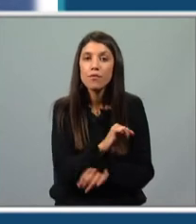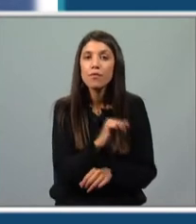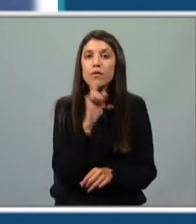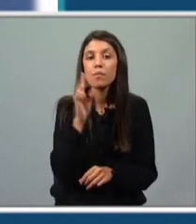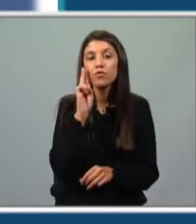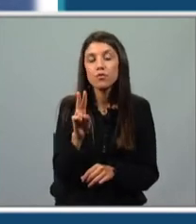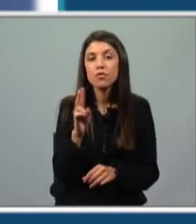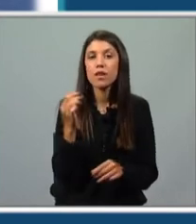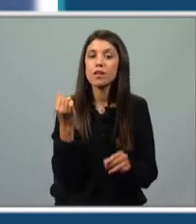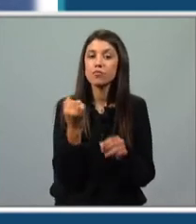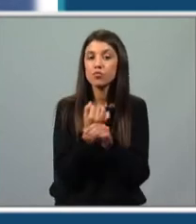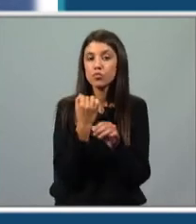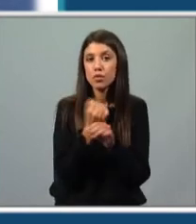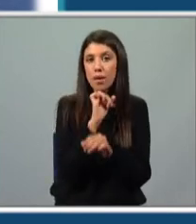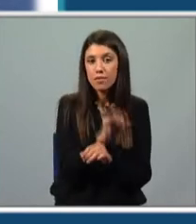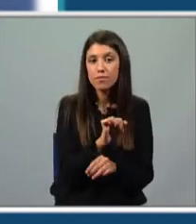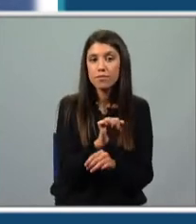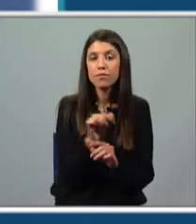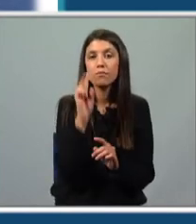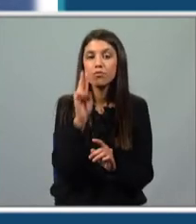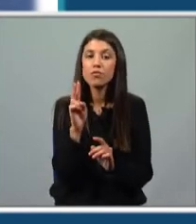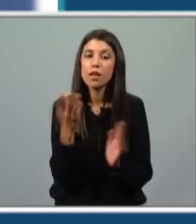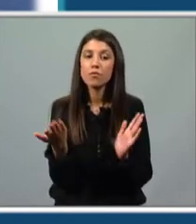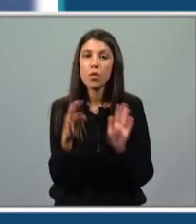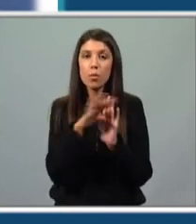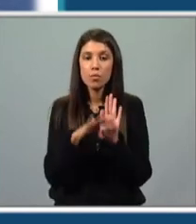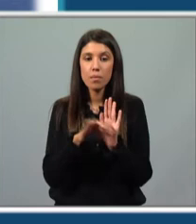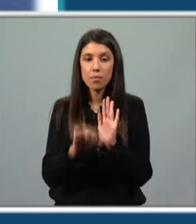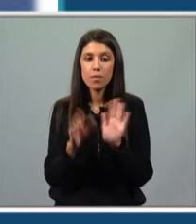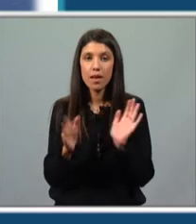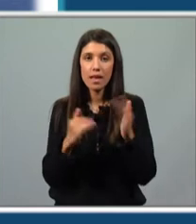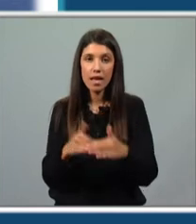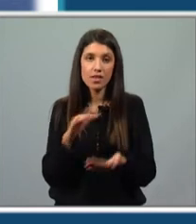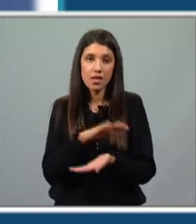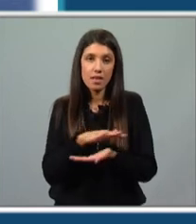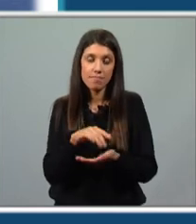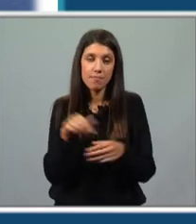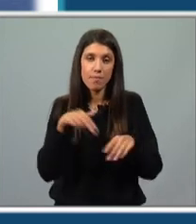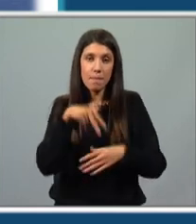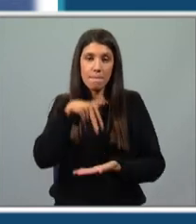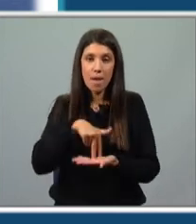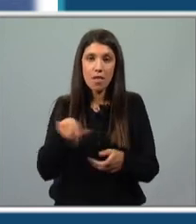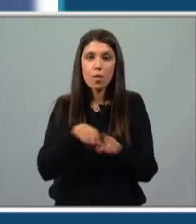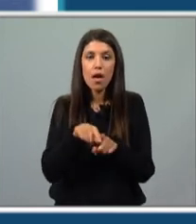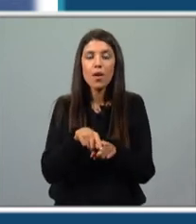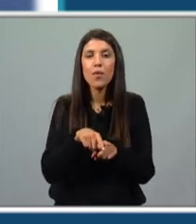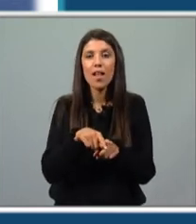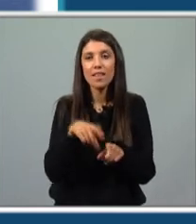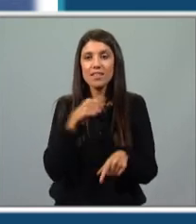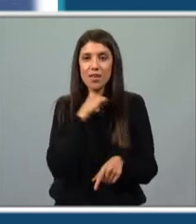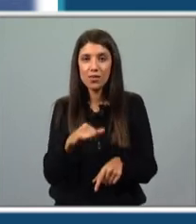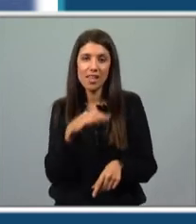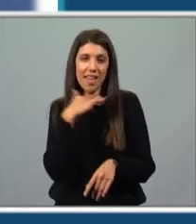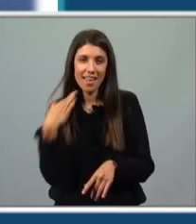obra através de um certo de um vídeo de autoria de caixa de palco. Eles autorizaram-nos a partilhar este vídeo e é muito engraçado. E vamos